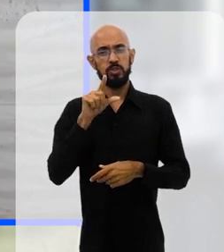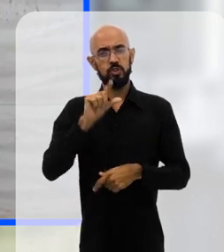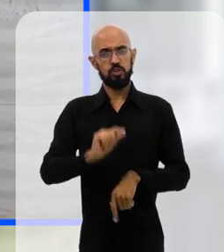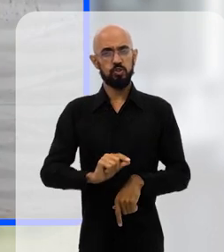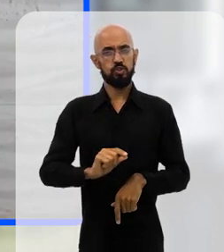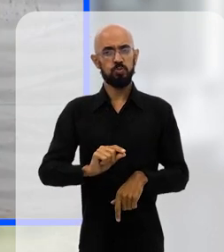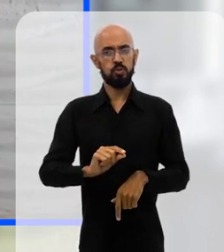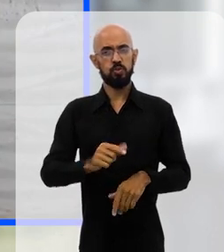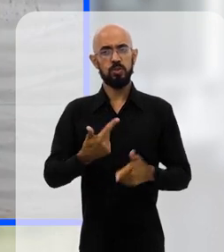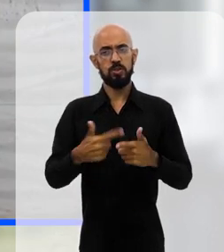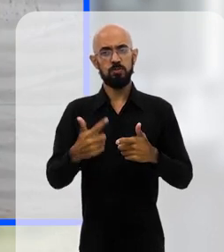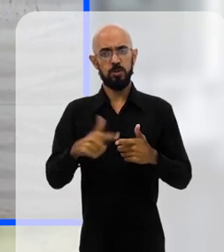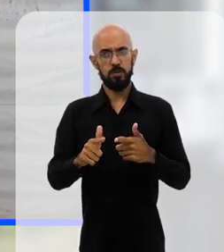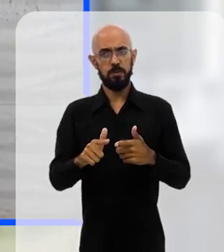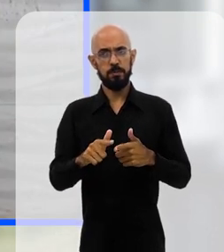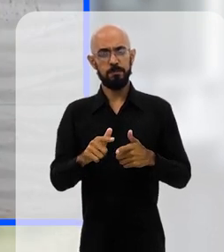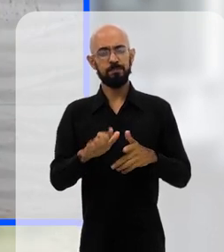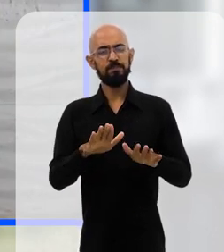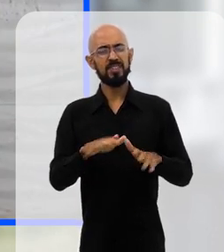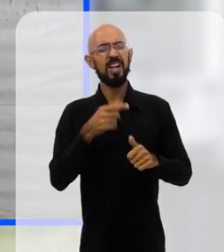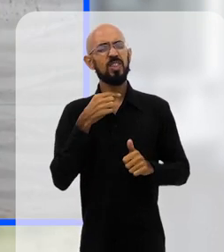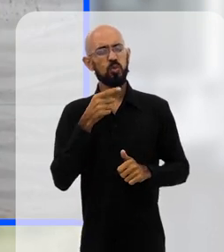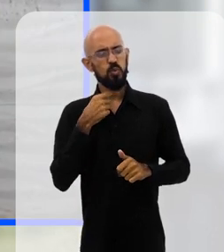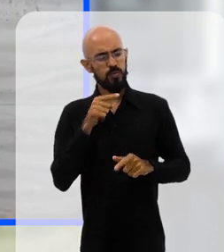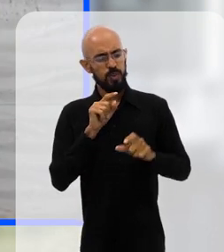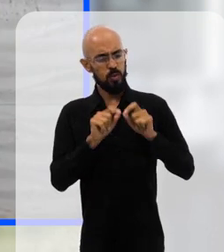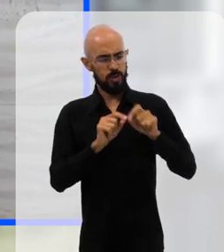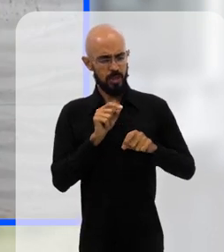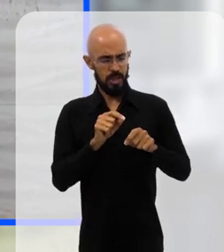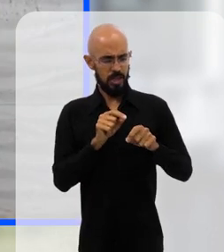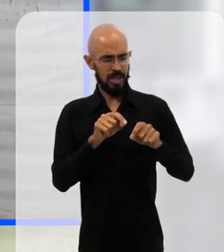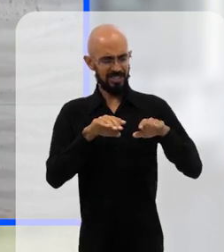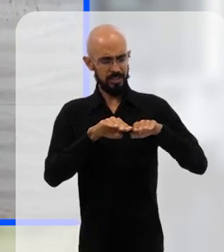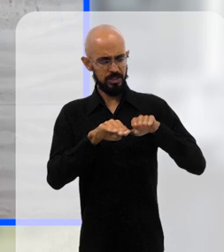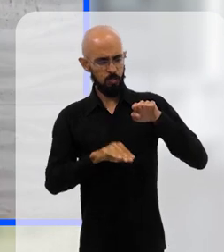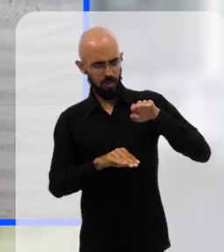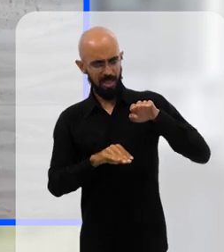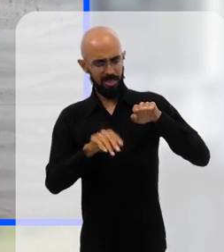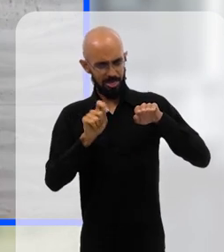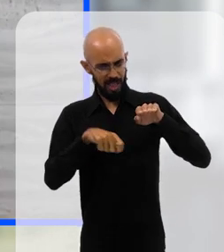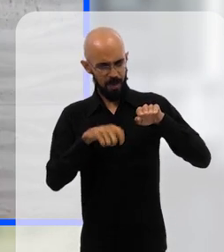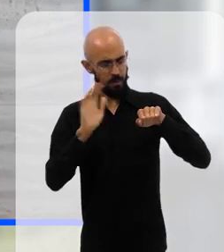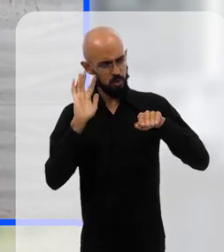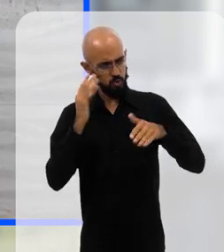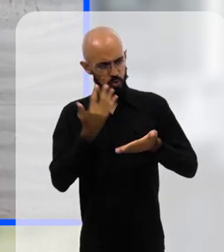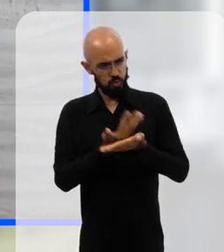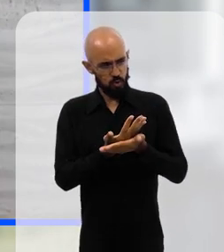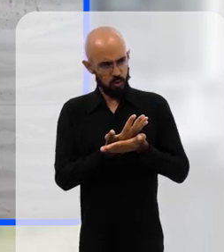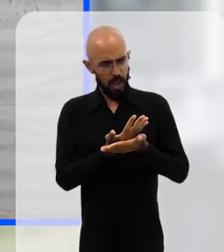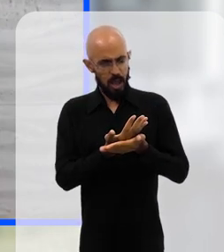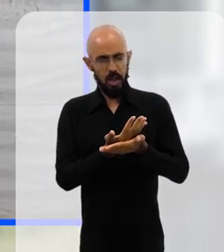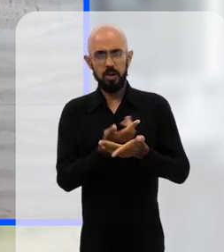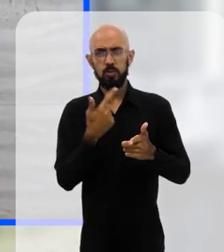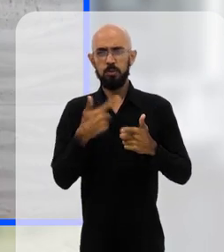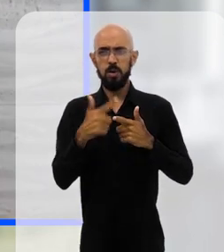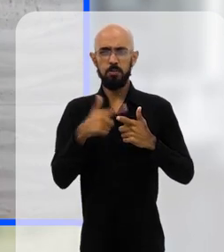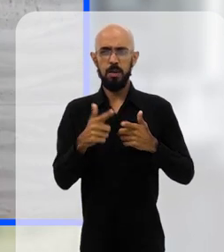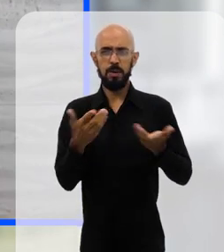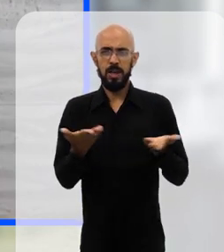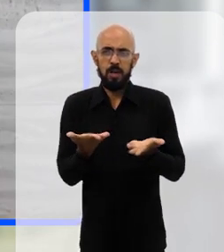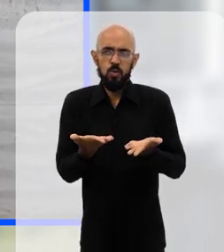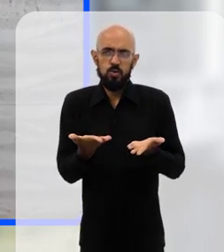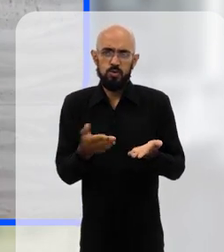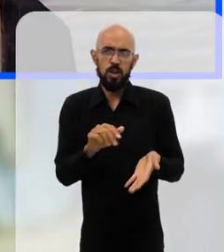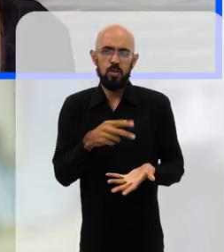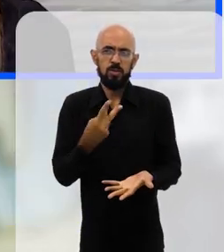reduzido esse impacto. E aí fica a pergunta, a desigualdade, ela tem solução? No patamar que a gente está hoje,